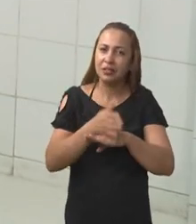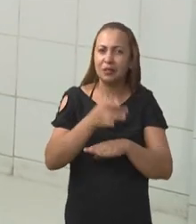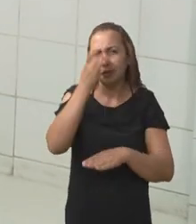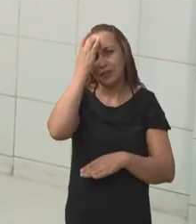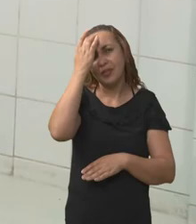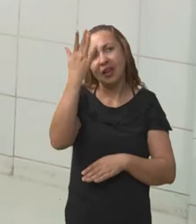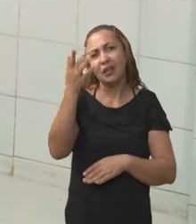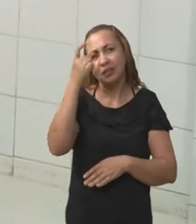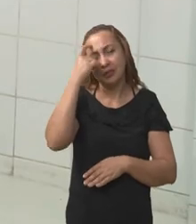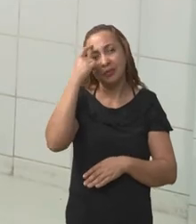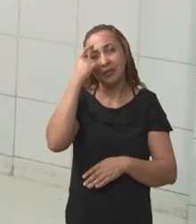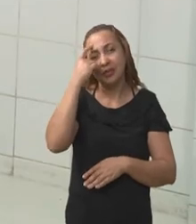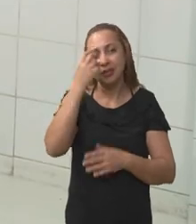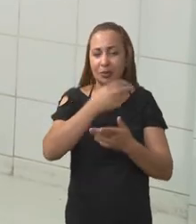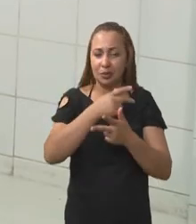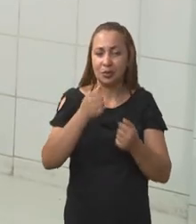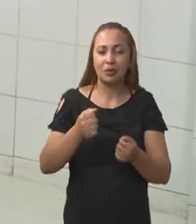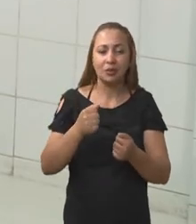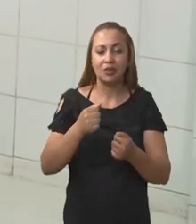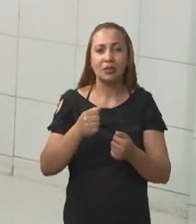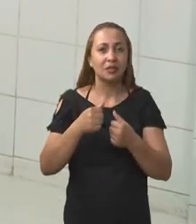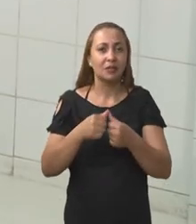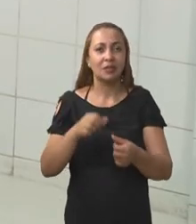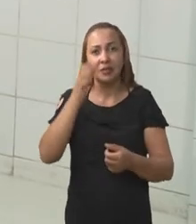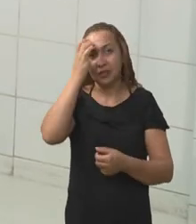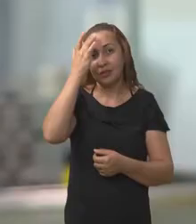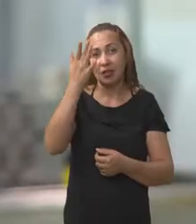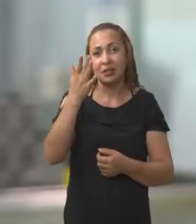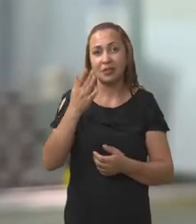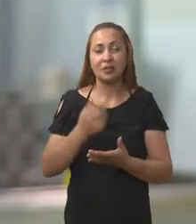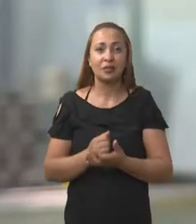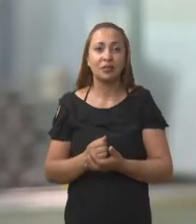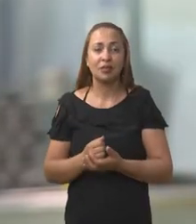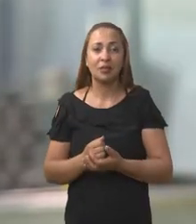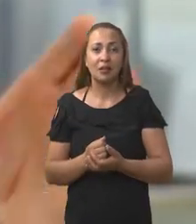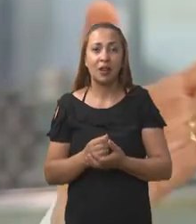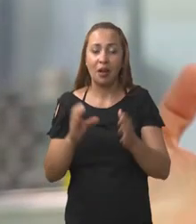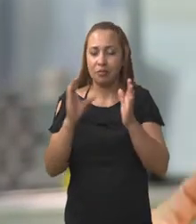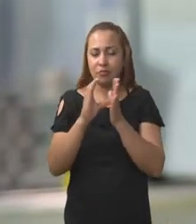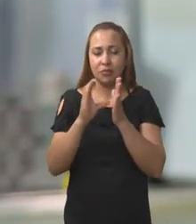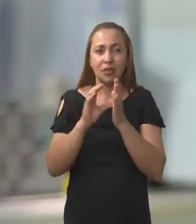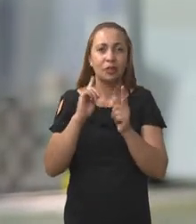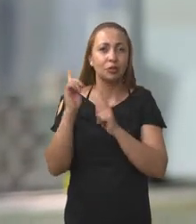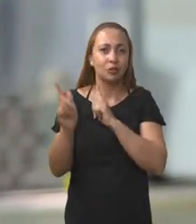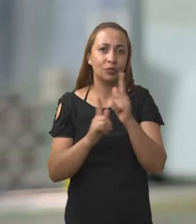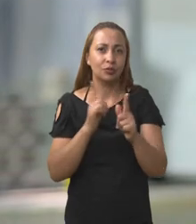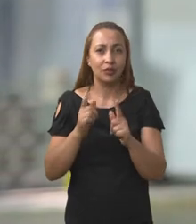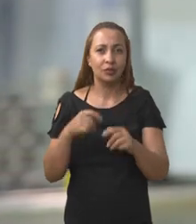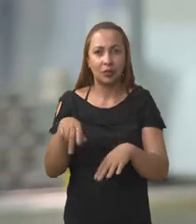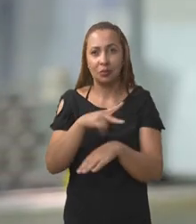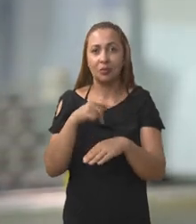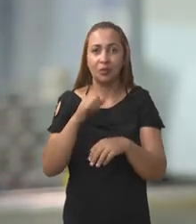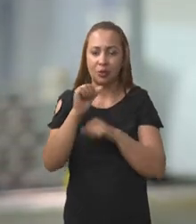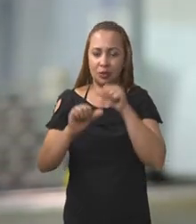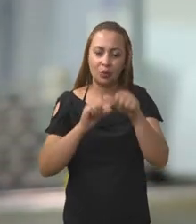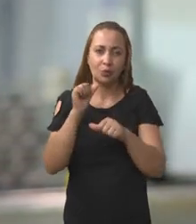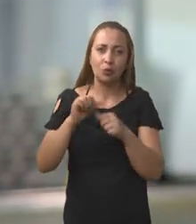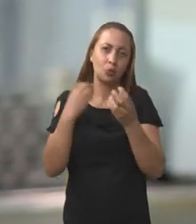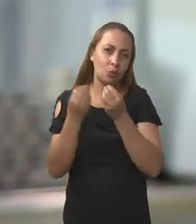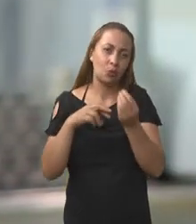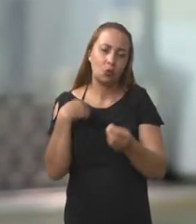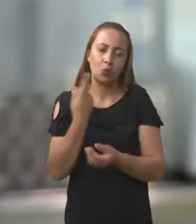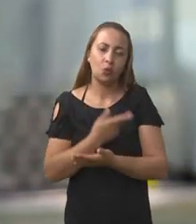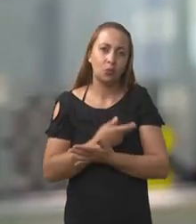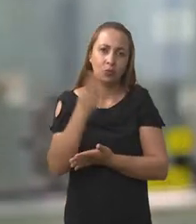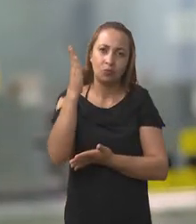que a gente pensasse num dispositivo que tornasse o acesso à comunidade de uma maneira geral, principalmente num país em desenvolvimento como é o